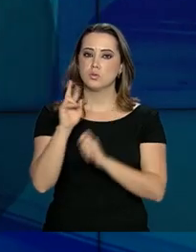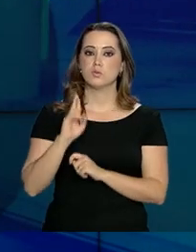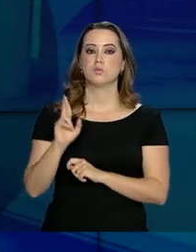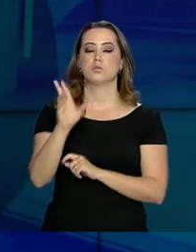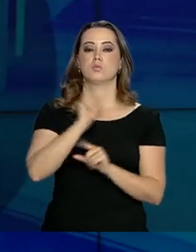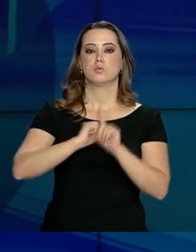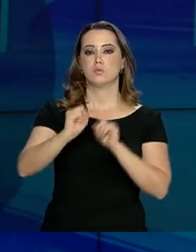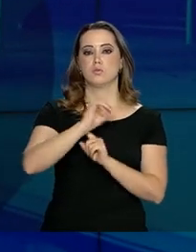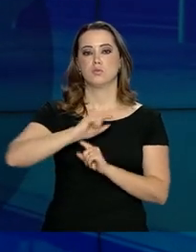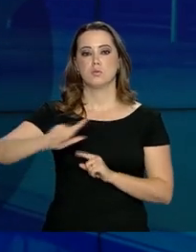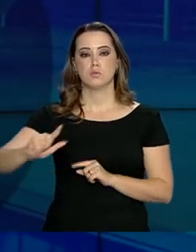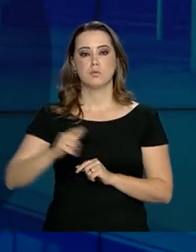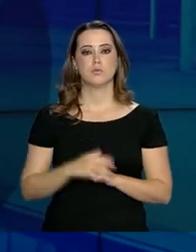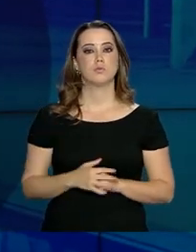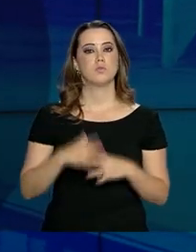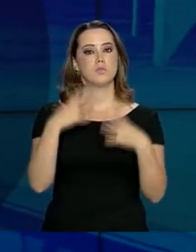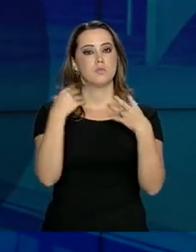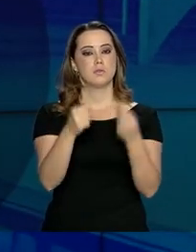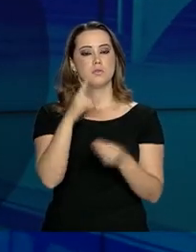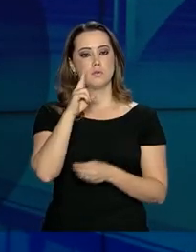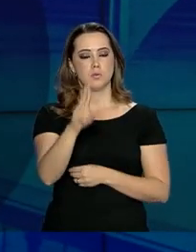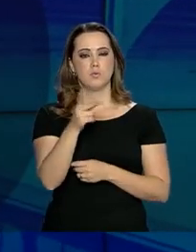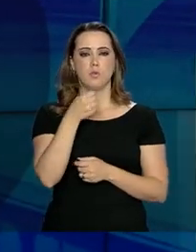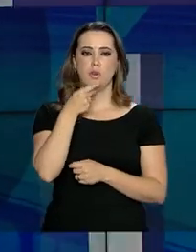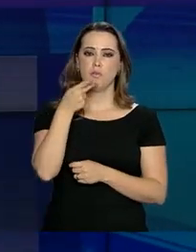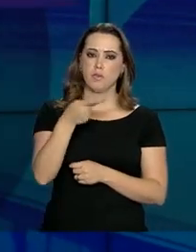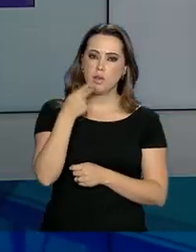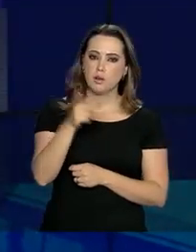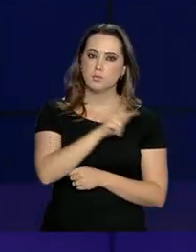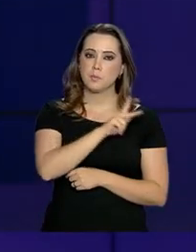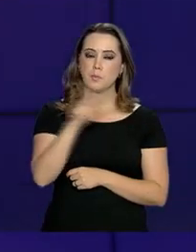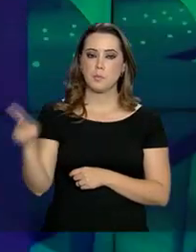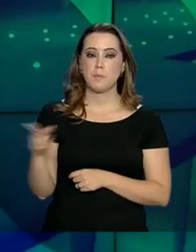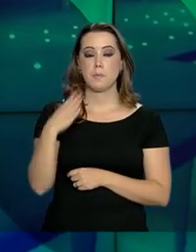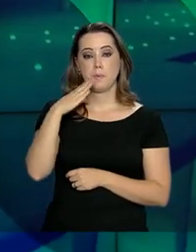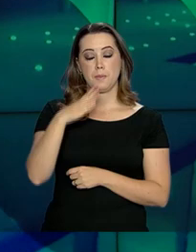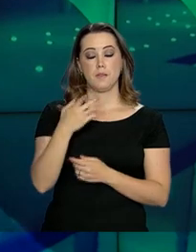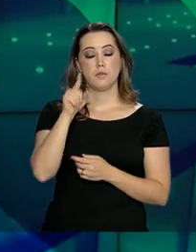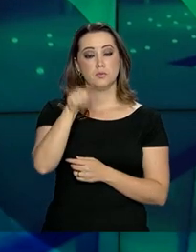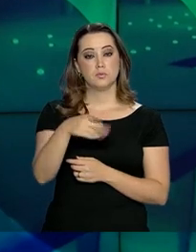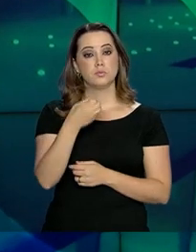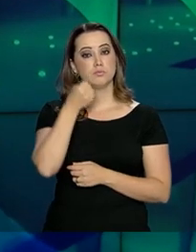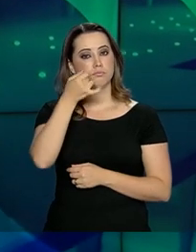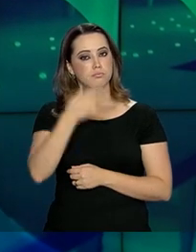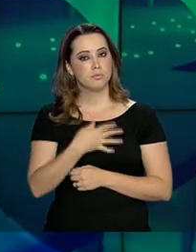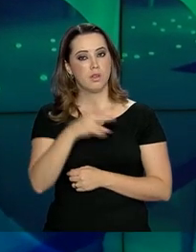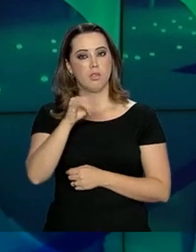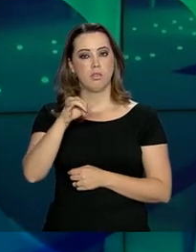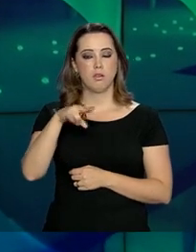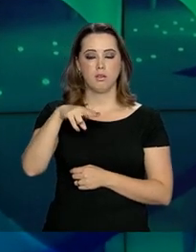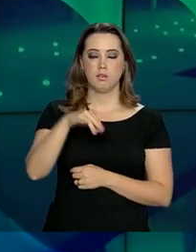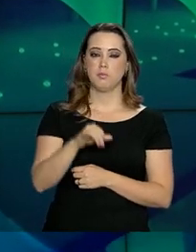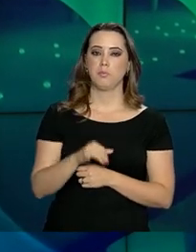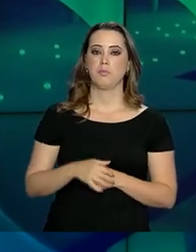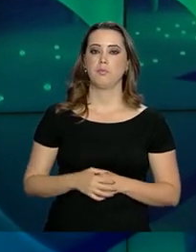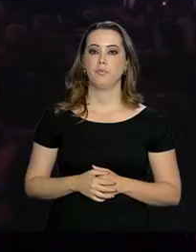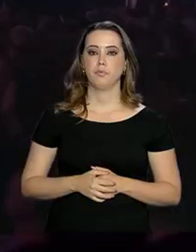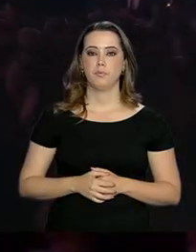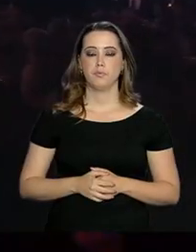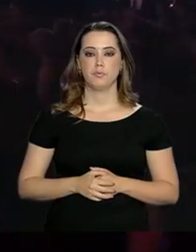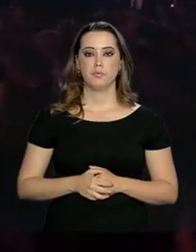representantes da sociedade civil. Vamos ver como foi o discurso do presidente na reportagem de Daniele Popov.